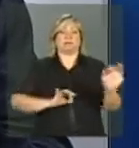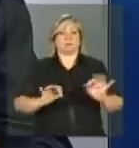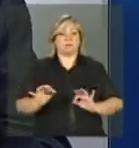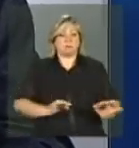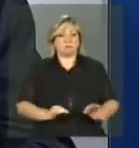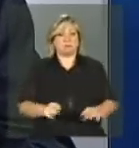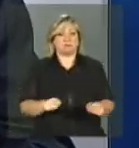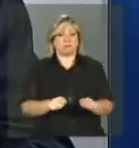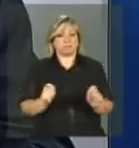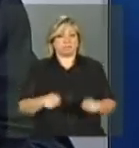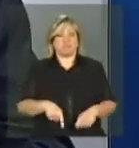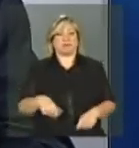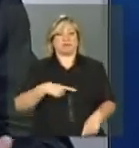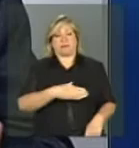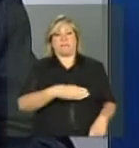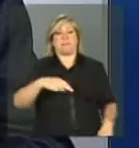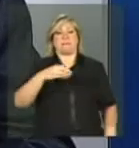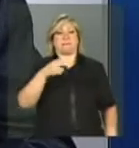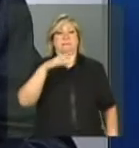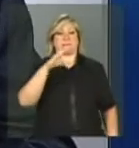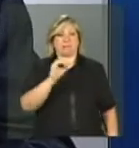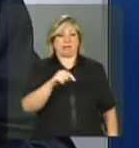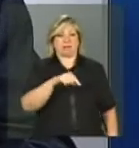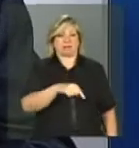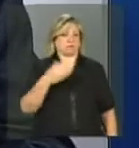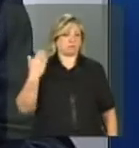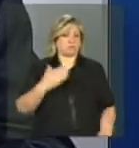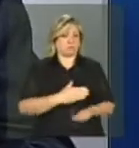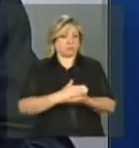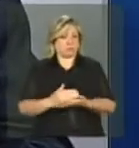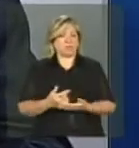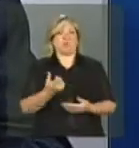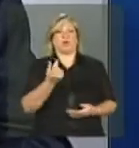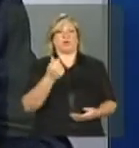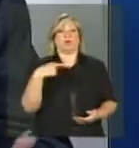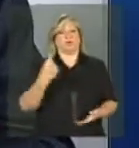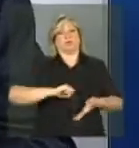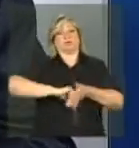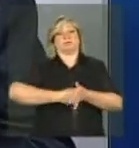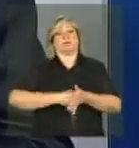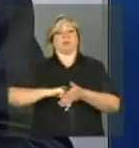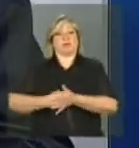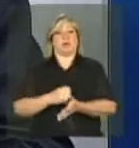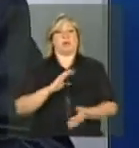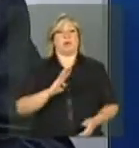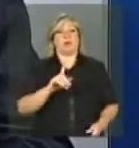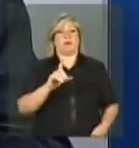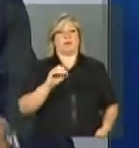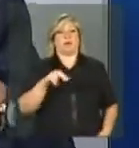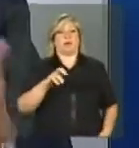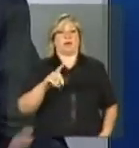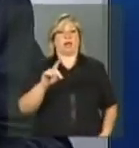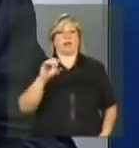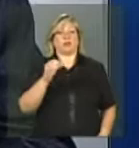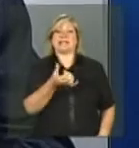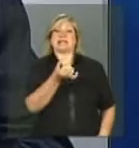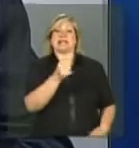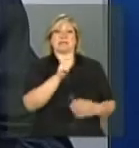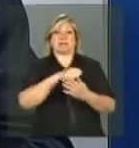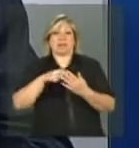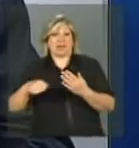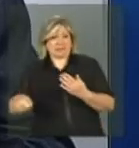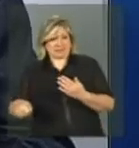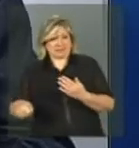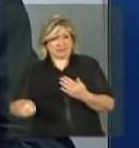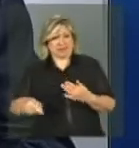em março desse ano, a partir de maio, os benefícios foram bloqueados, o benefício fica bloqueado por seis meses. Há notificação na mensagem